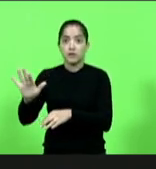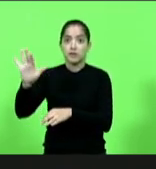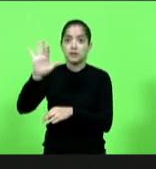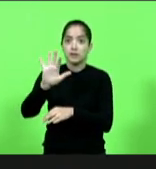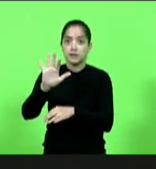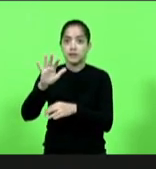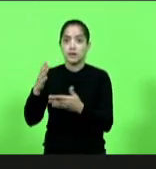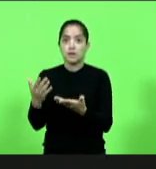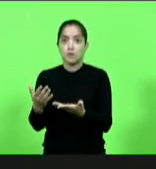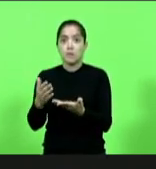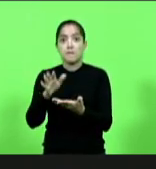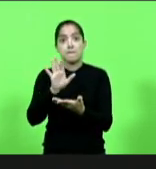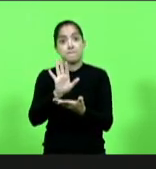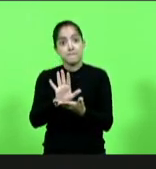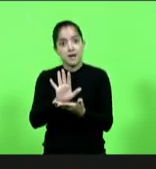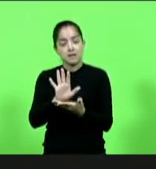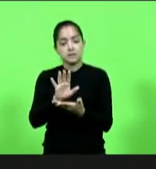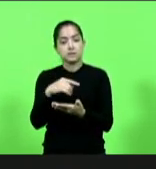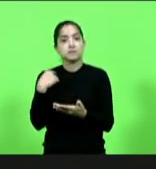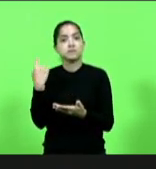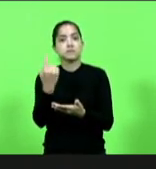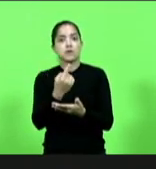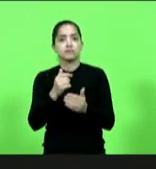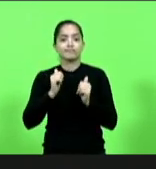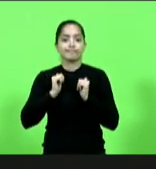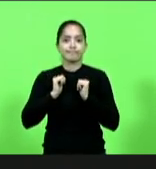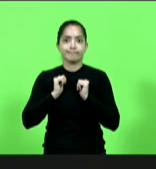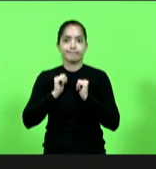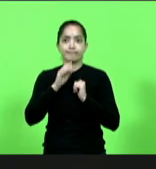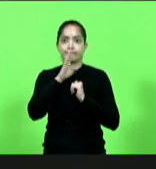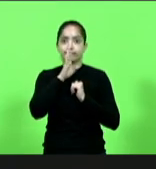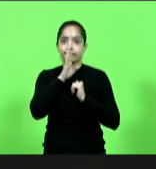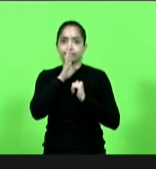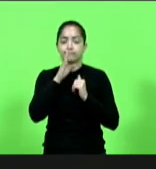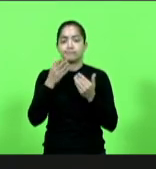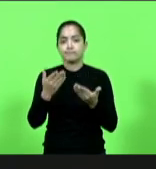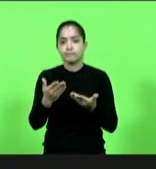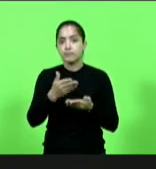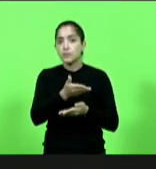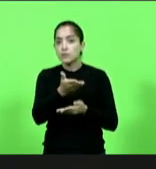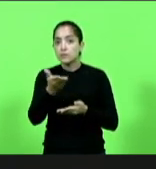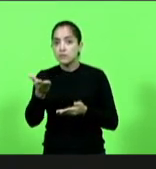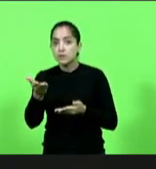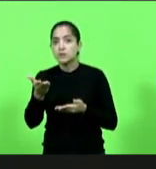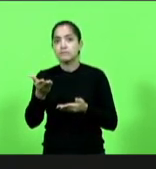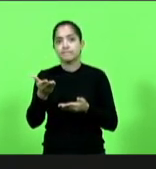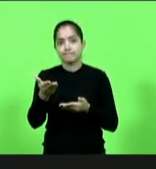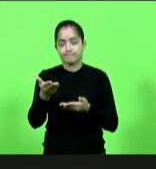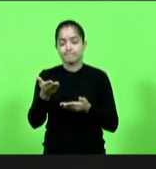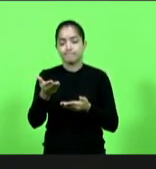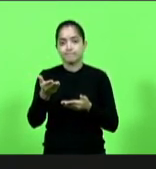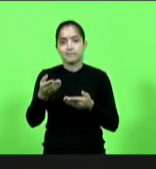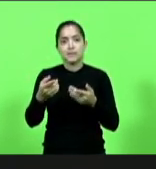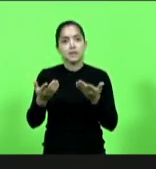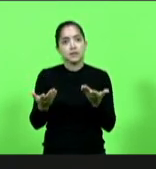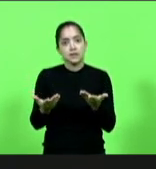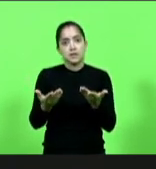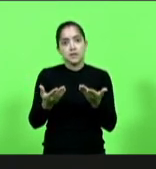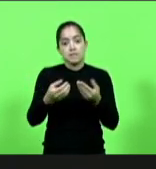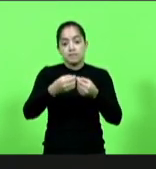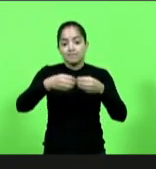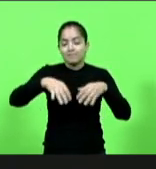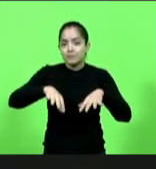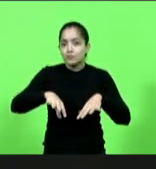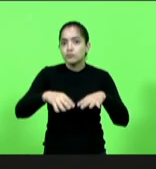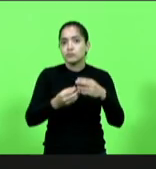nossa competência, mas nós não podemos ficar quietos, nos calar, diante de uma situação que praticamente inviabiliza a produção catarinense.